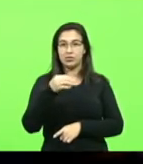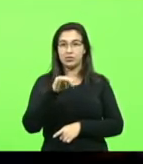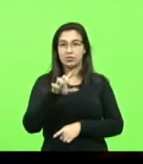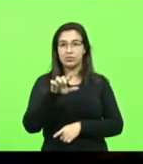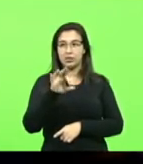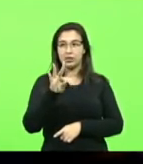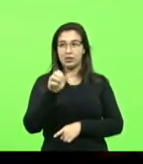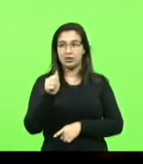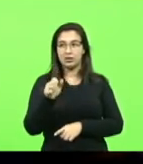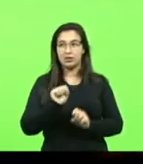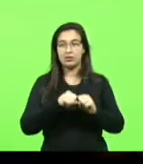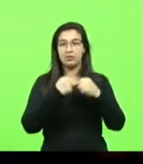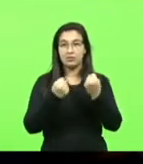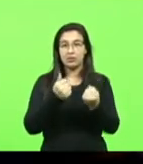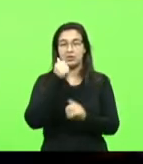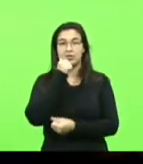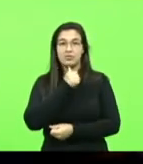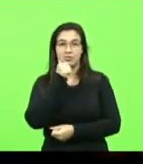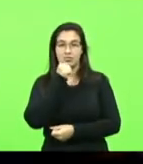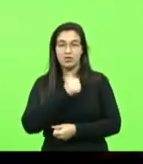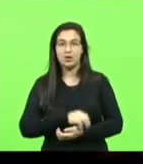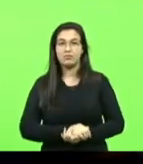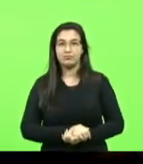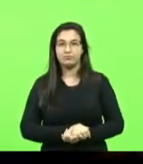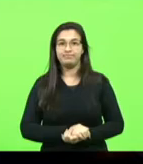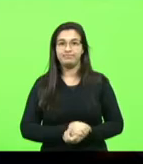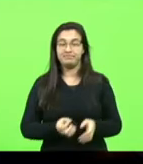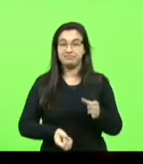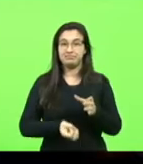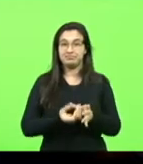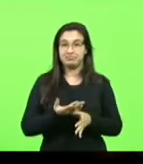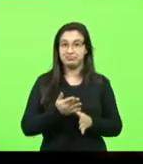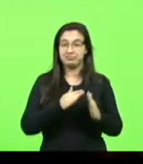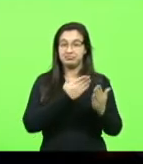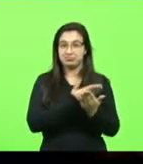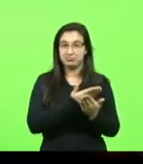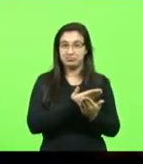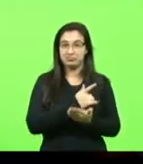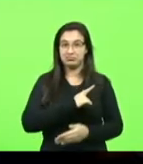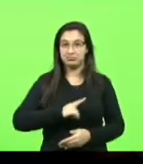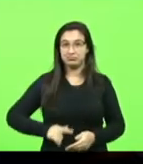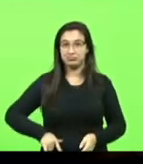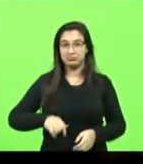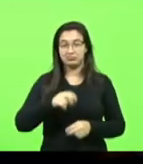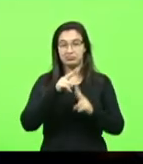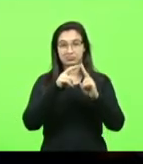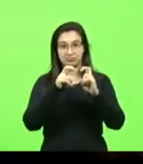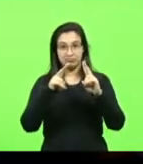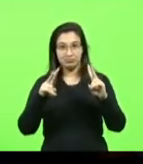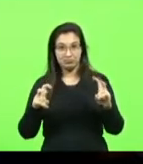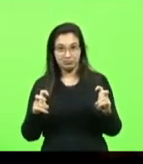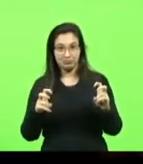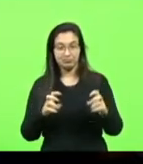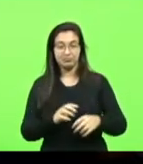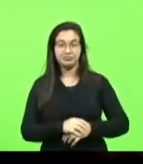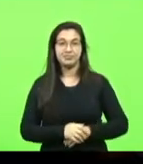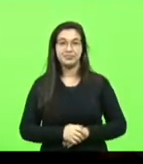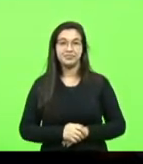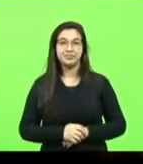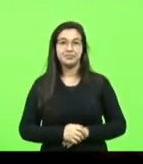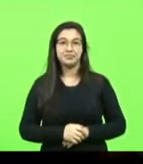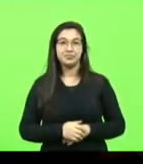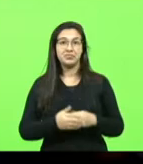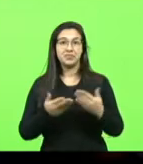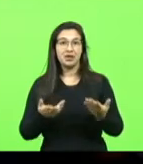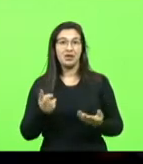além de fundadora da Escola de Governo de Florianópolis. Deixou um legado de coragem